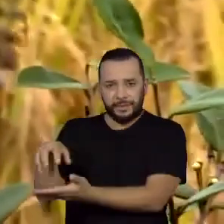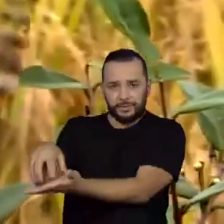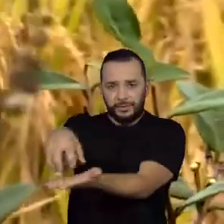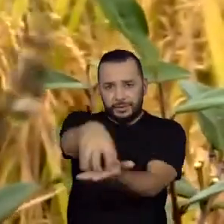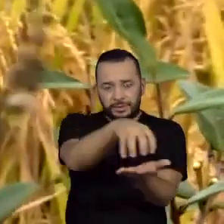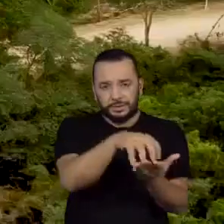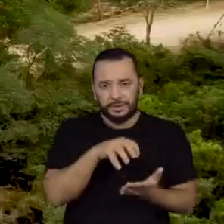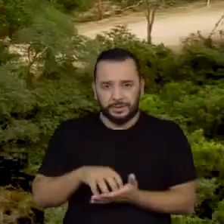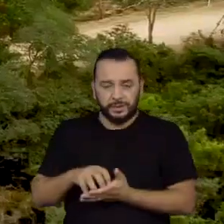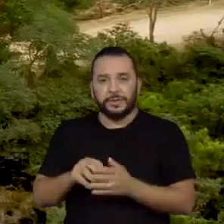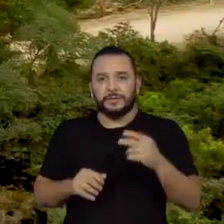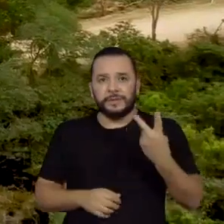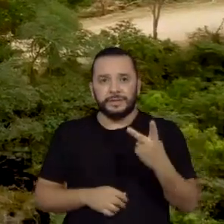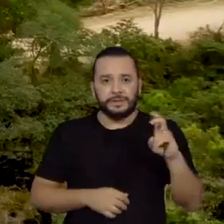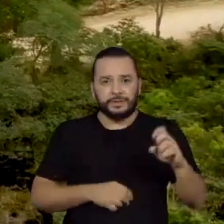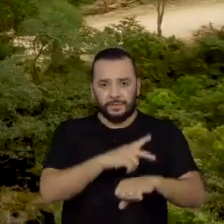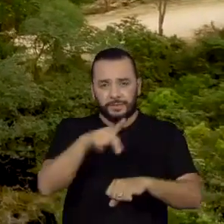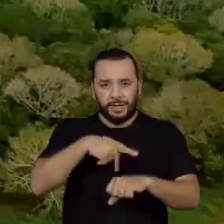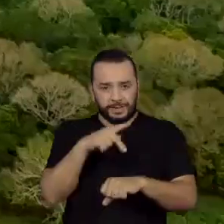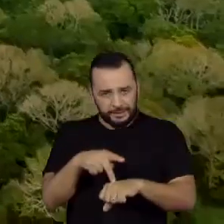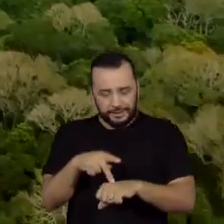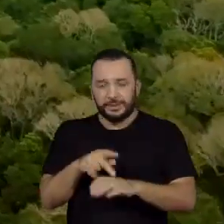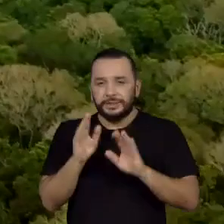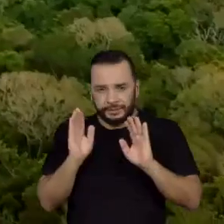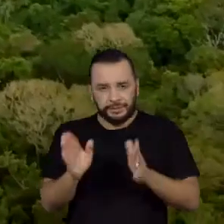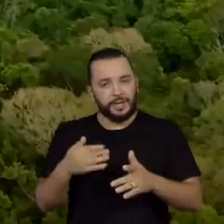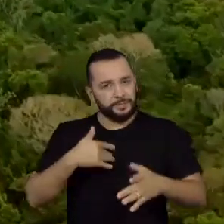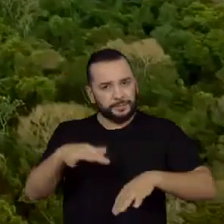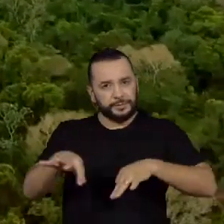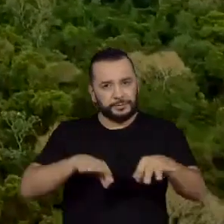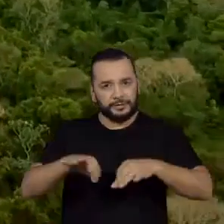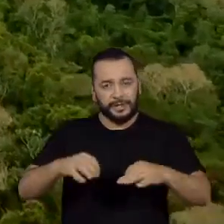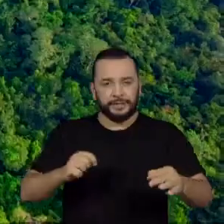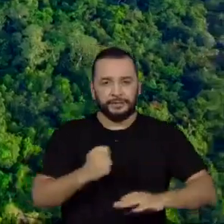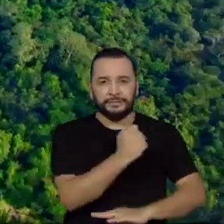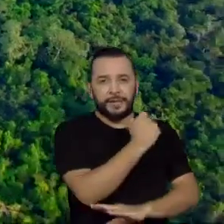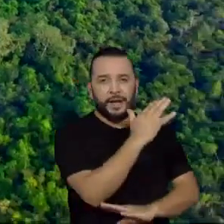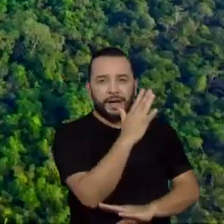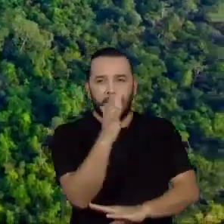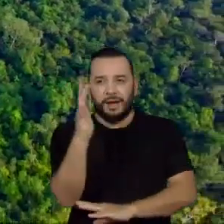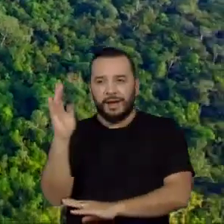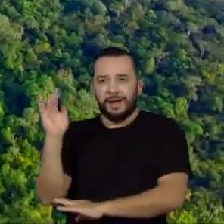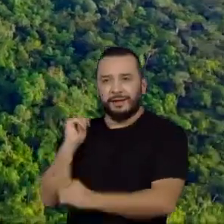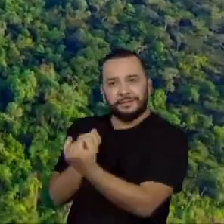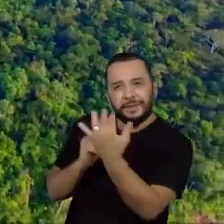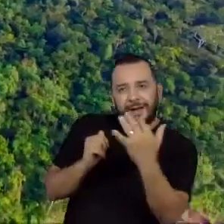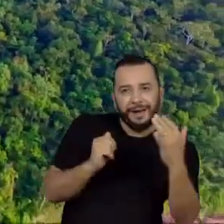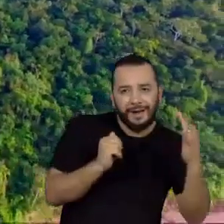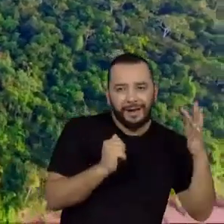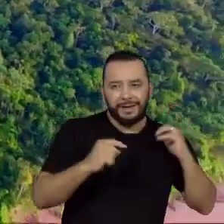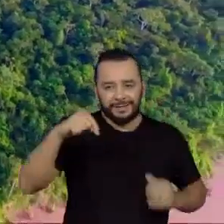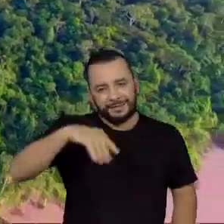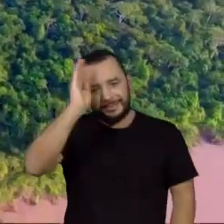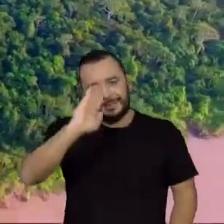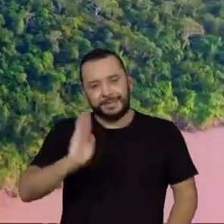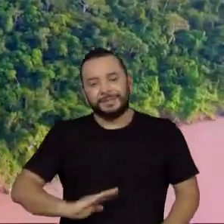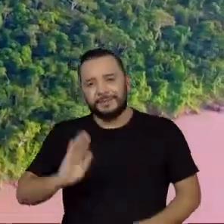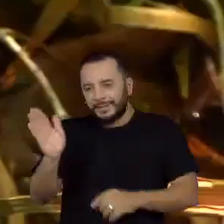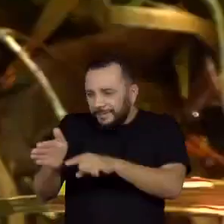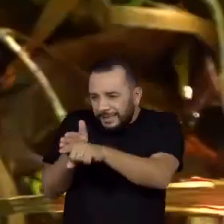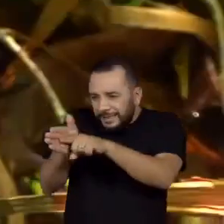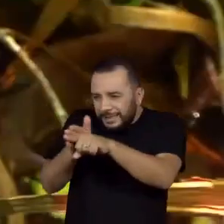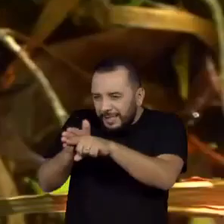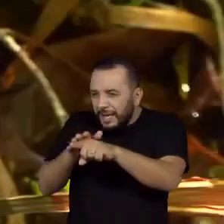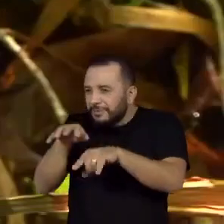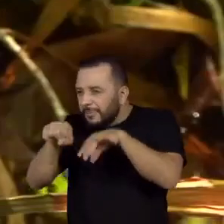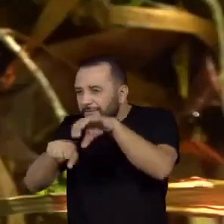25 países, que integram o projeto Flora do Brasil. Eles levantaram, organizaram e validaram